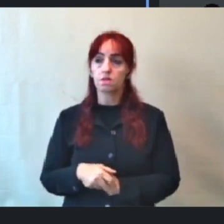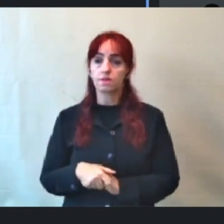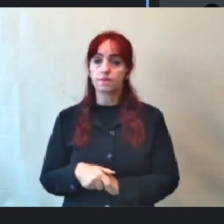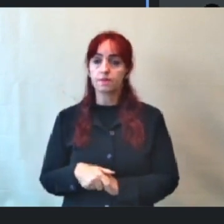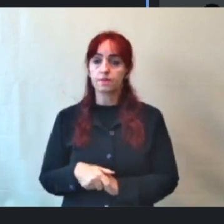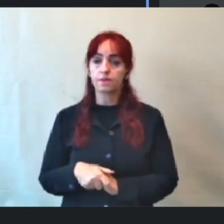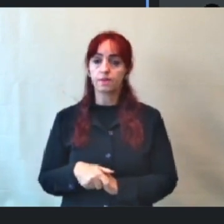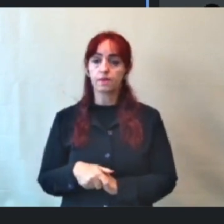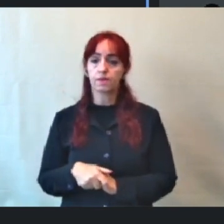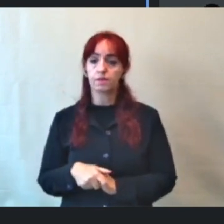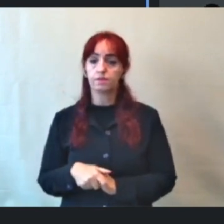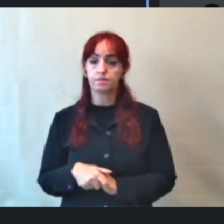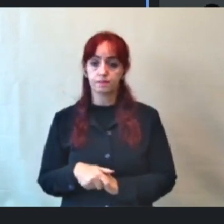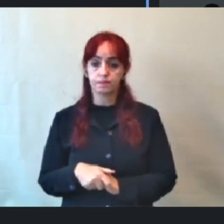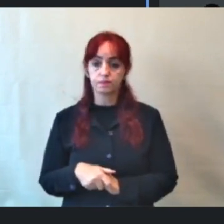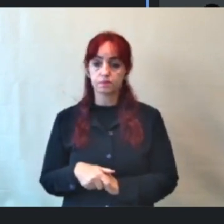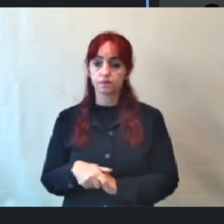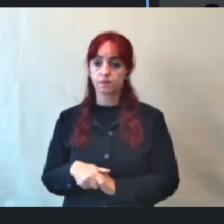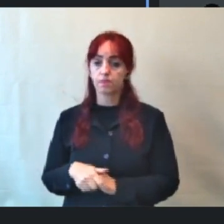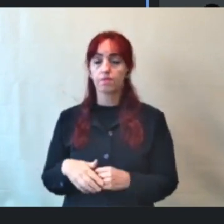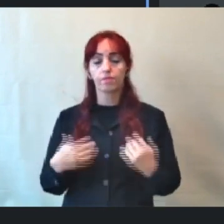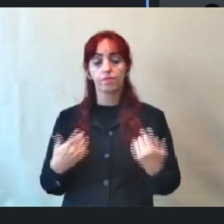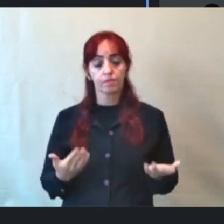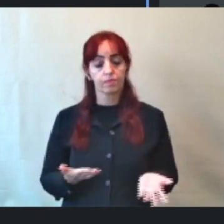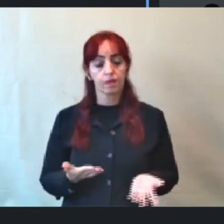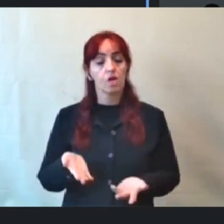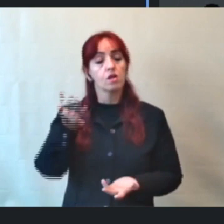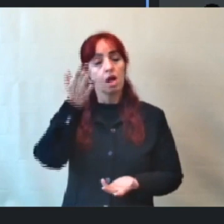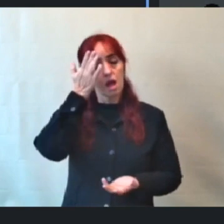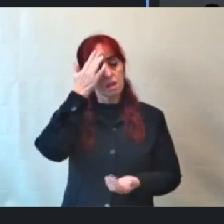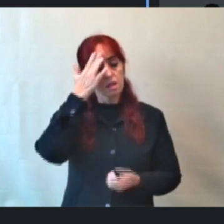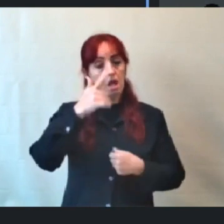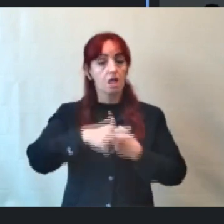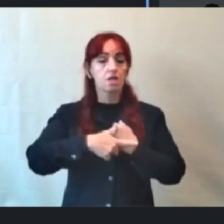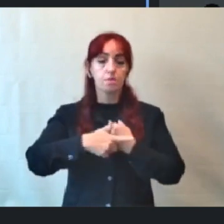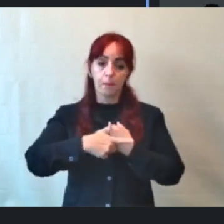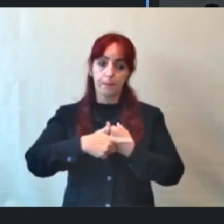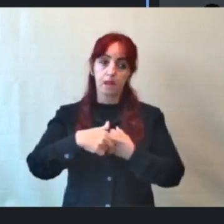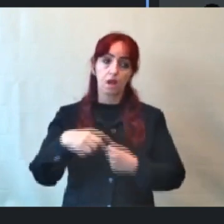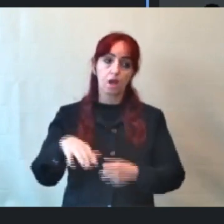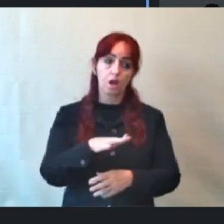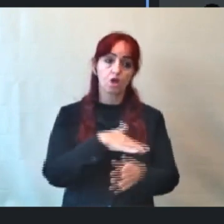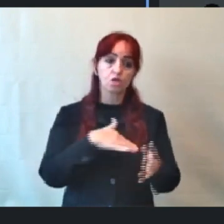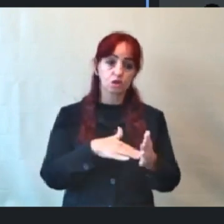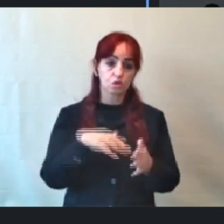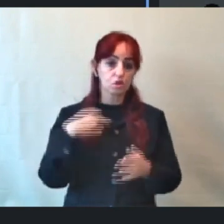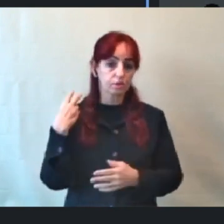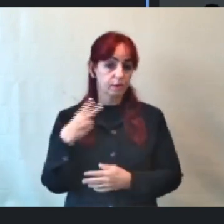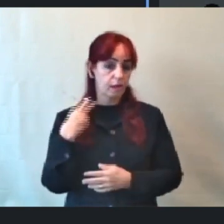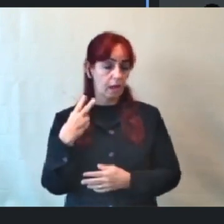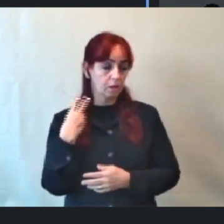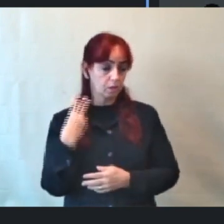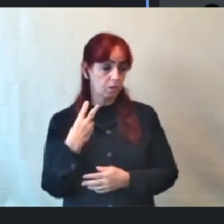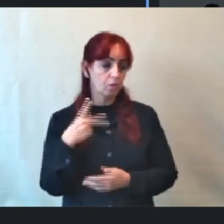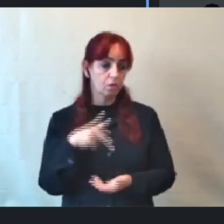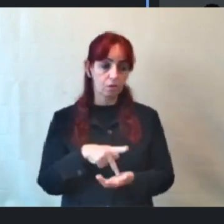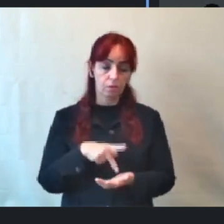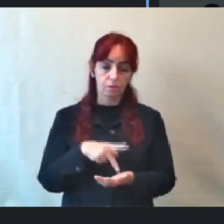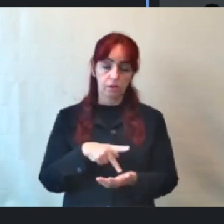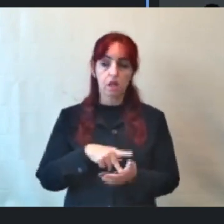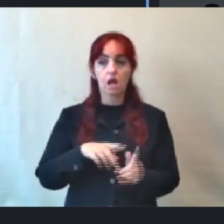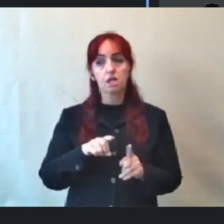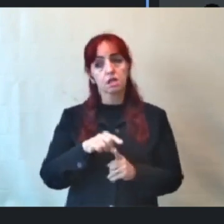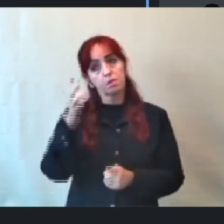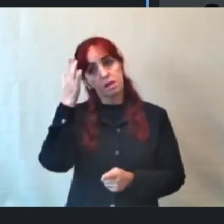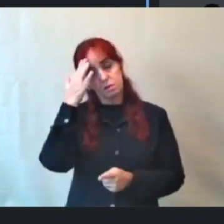eu entendo o papel de todos os vereadores, eu entendo que o regimento da casa